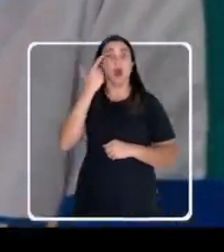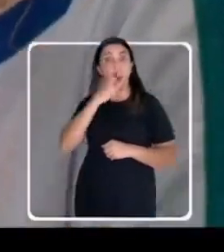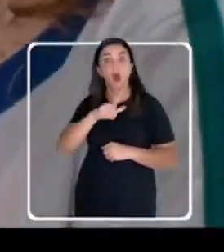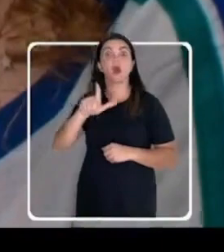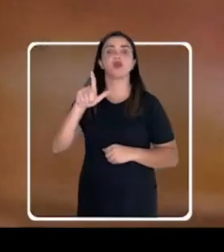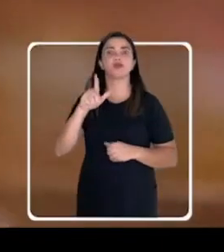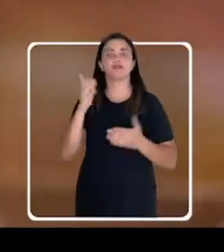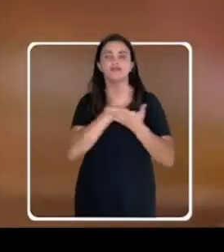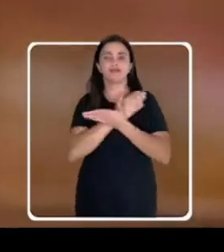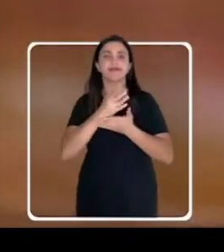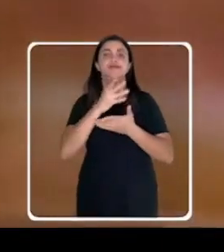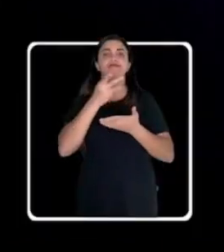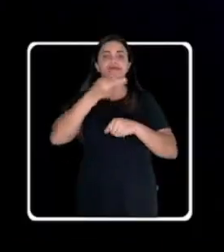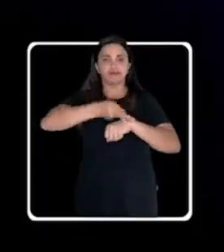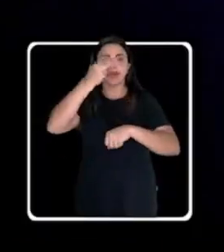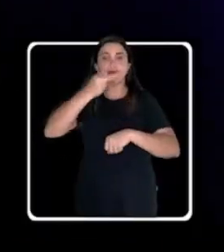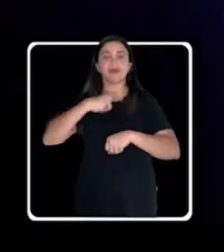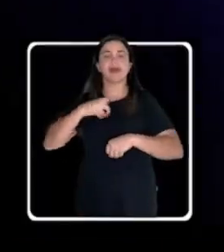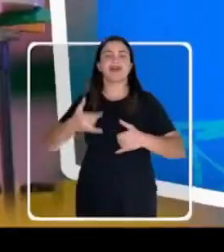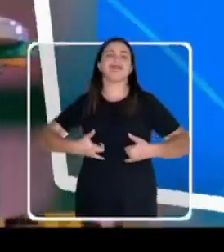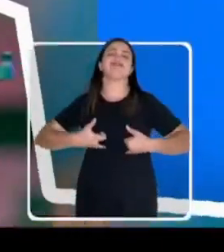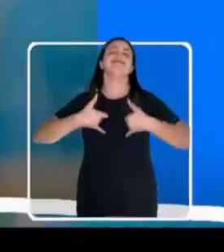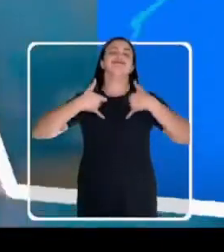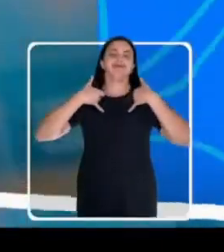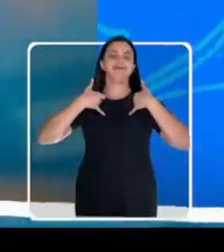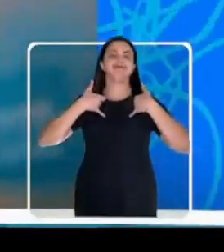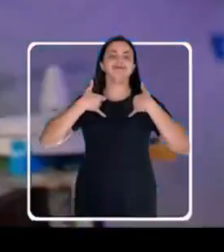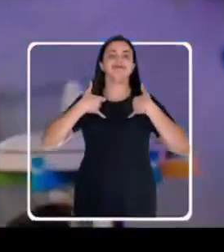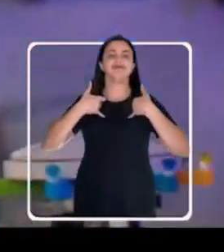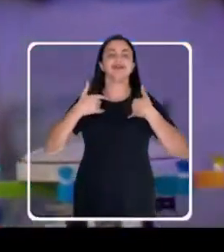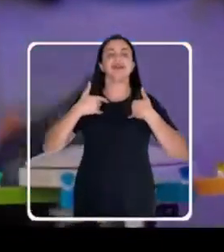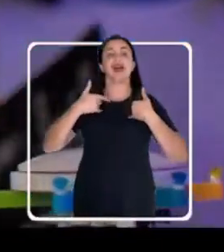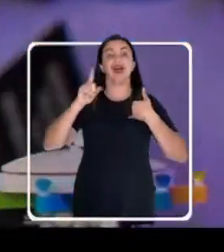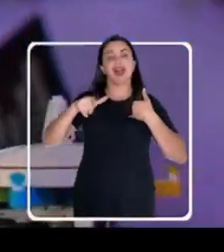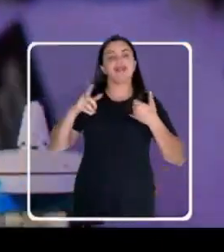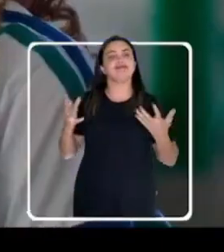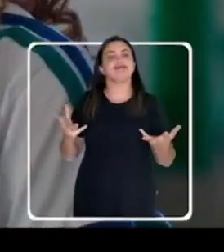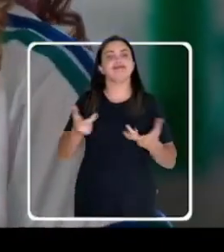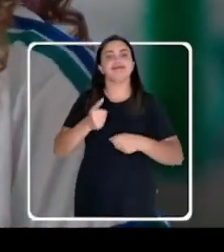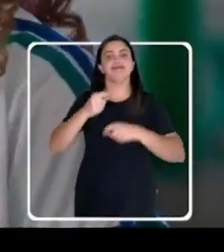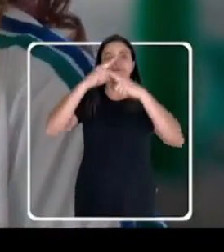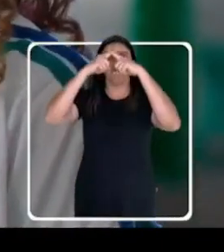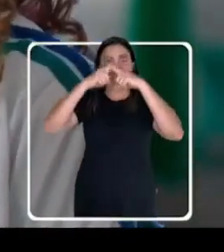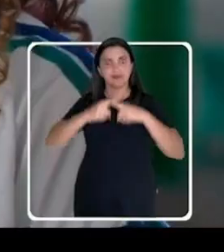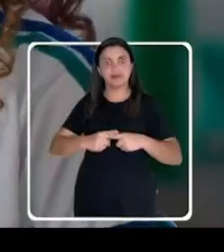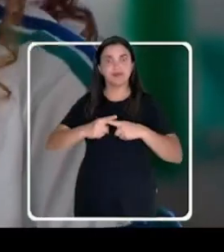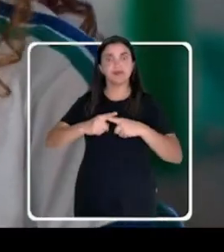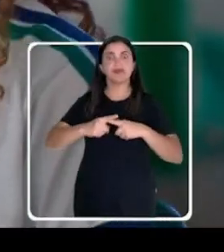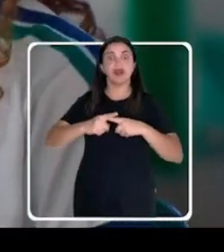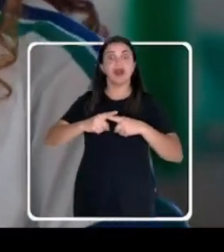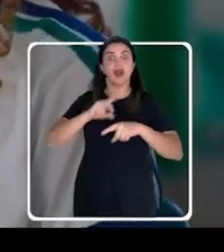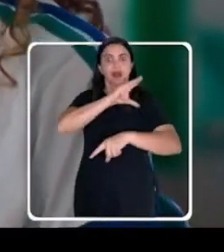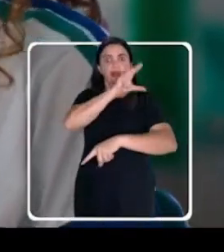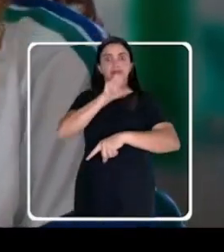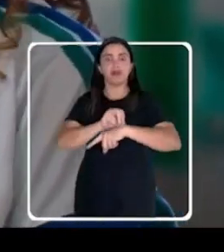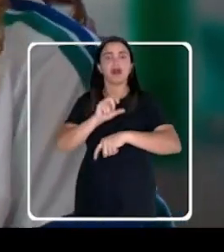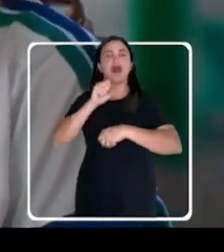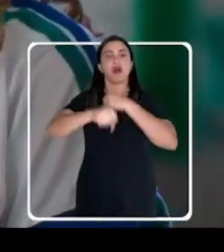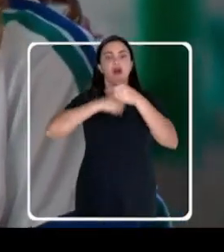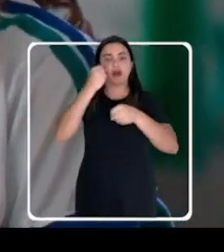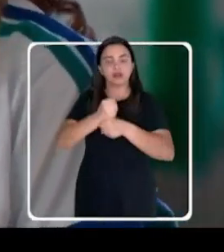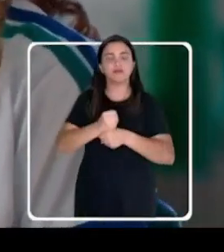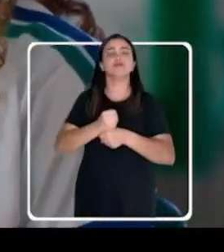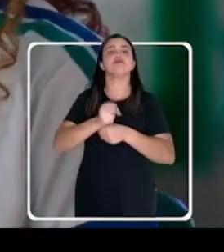A gente já conquistou alguns prêmios, que a gente ficou muito orgulhosa disso, inclusive. Em Houston, é o maior torneio de robótica do mundo, que